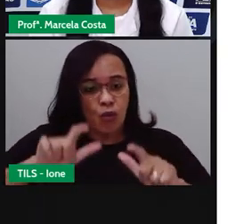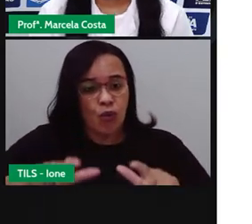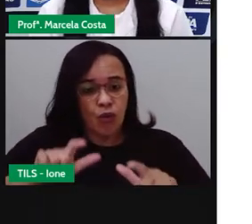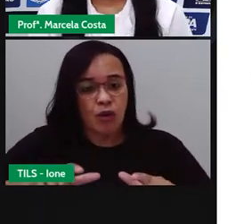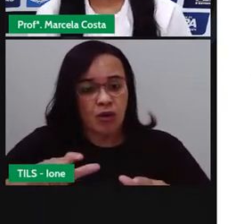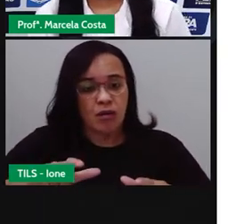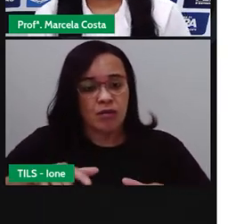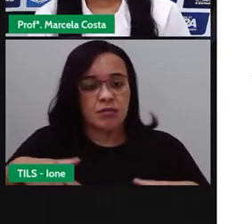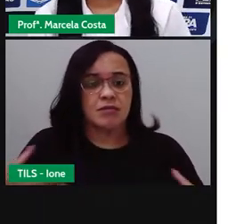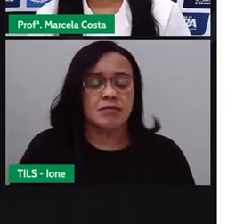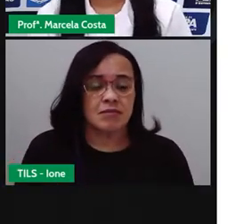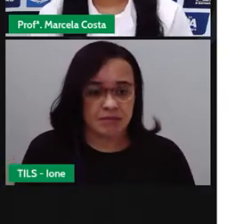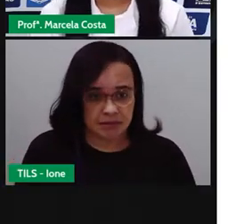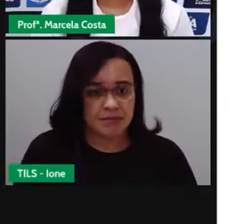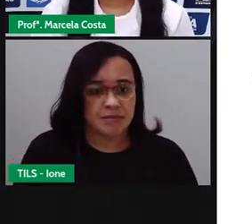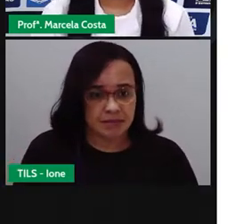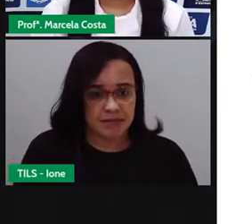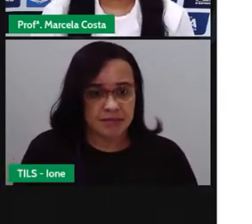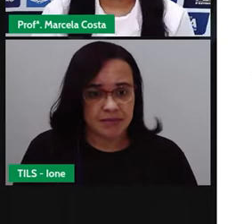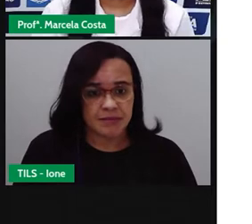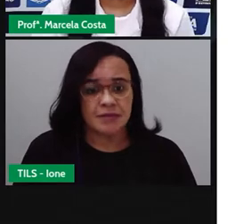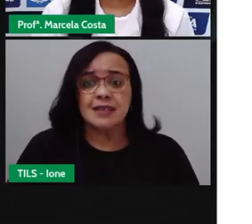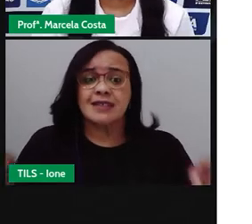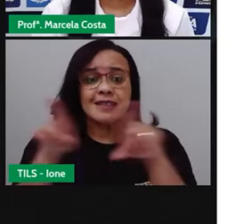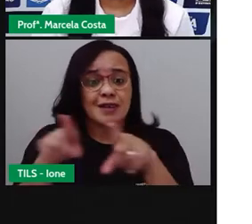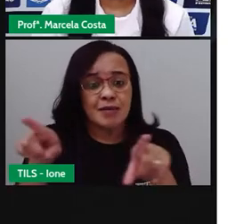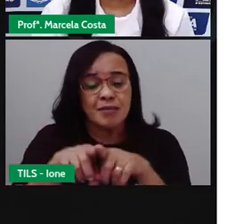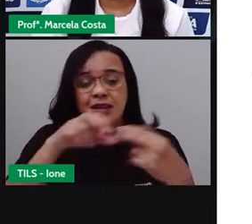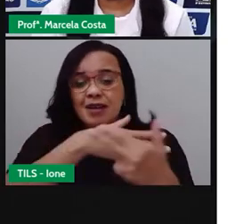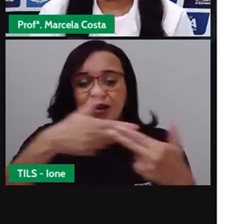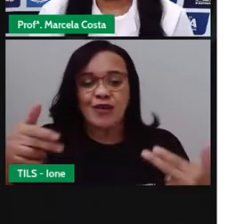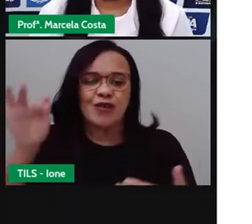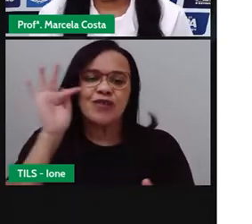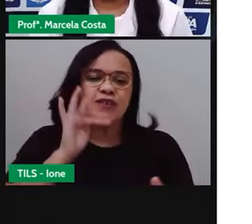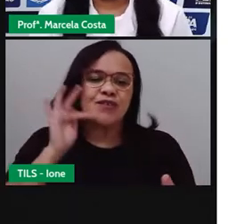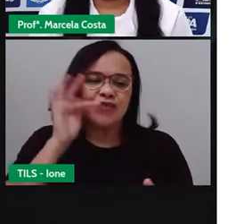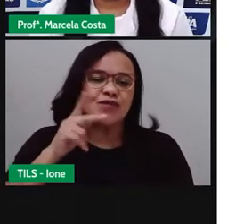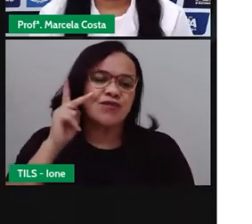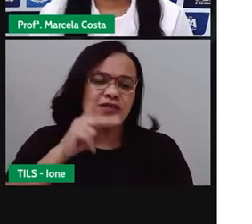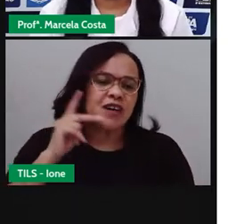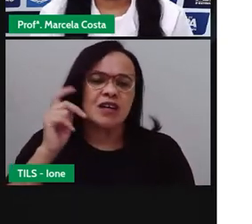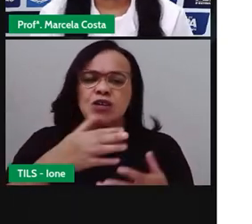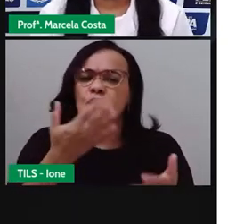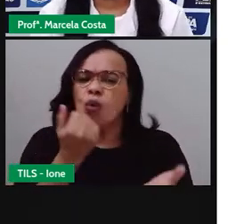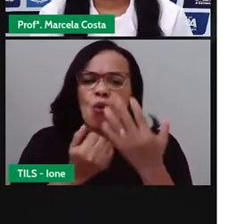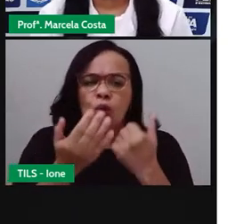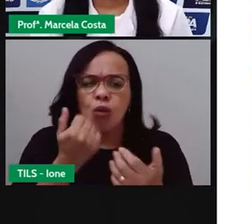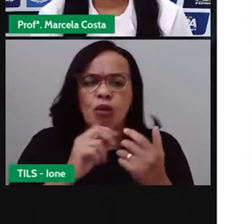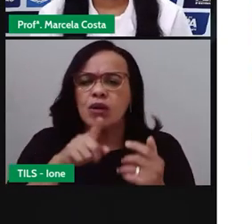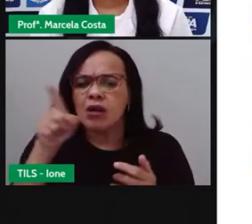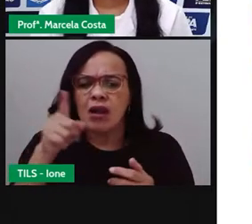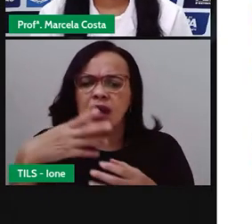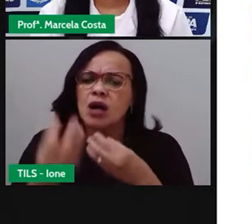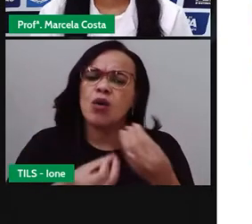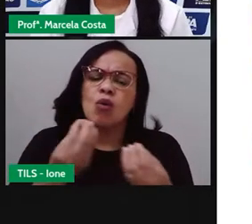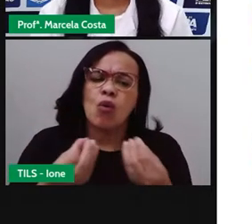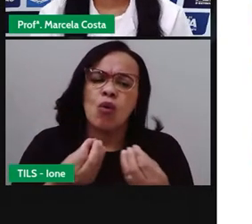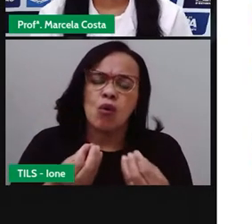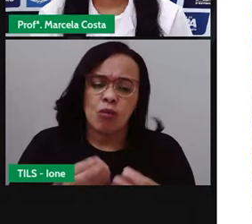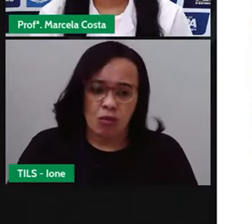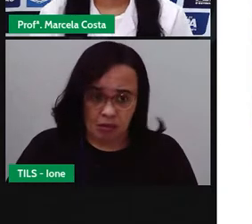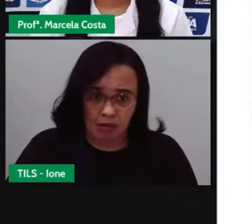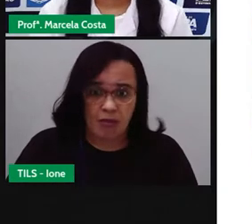A higienização das mercadorias. Vamos ver agora algumas